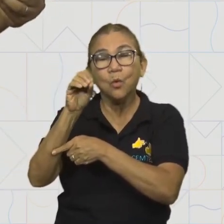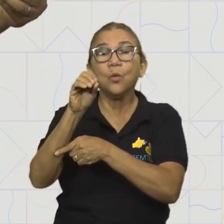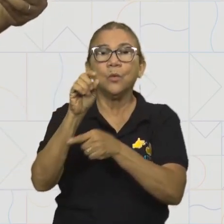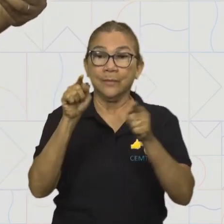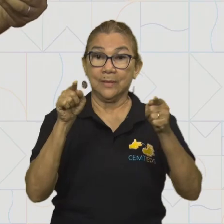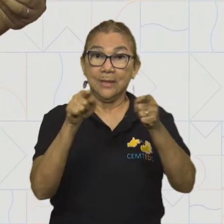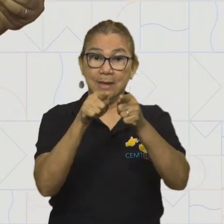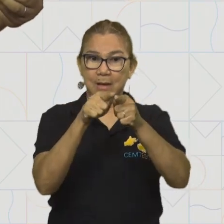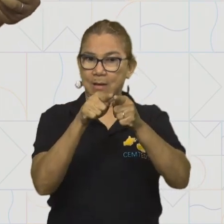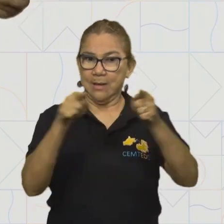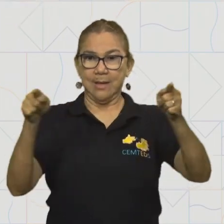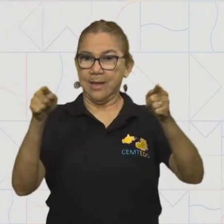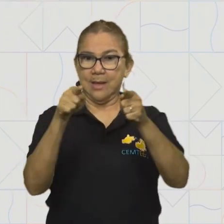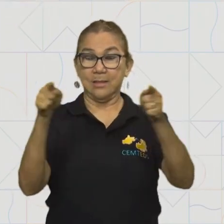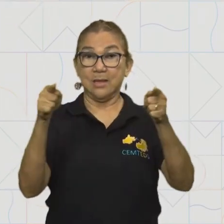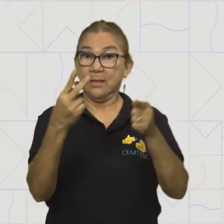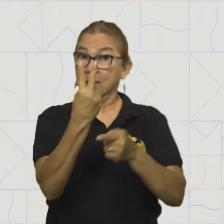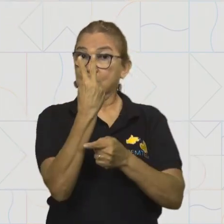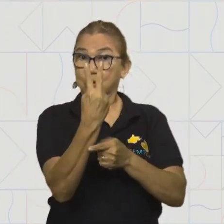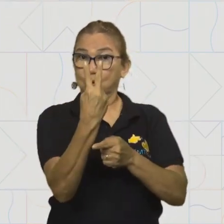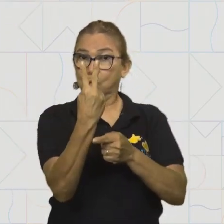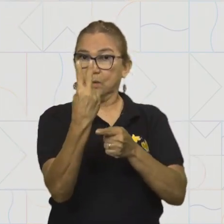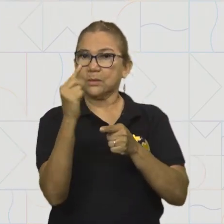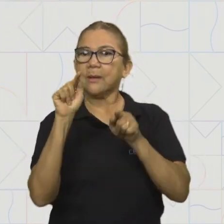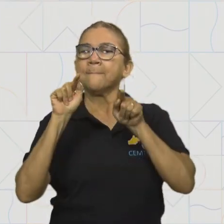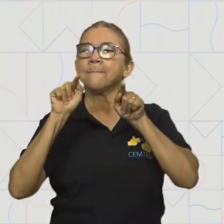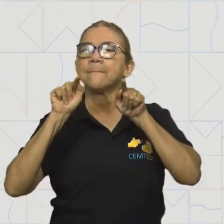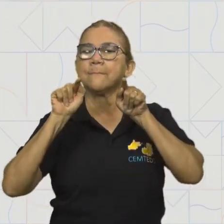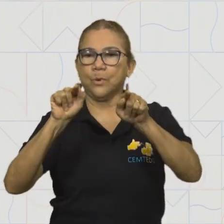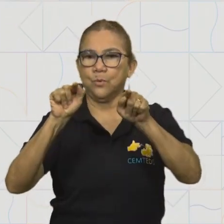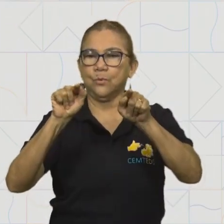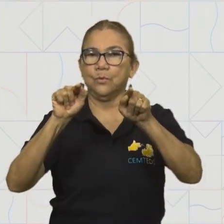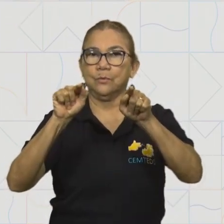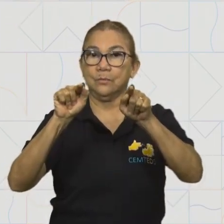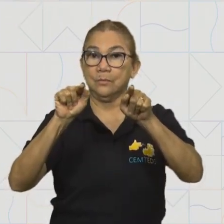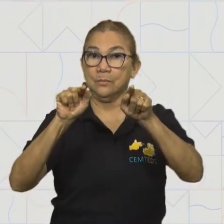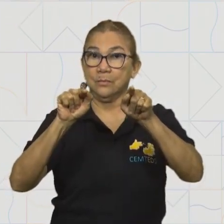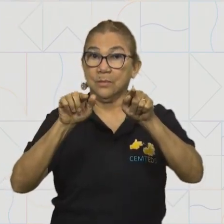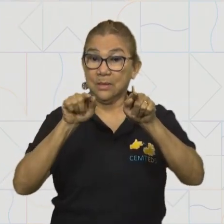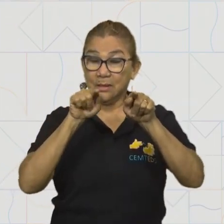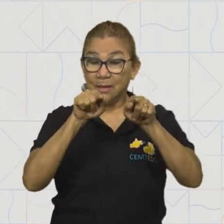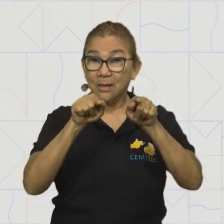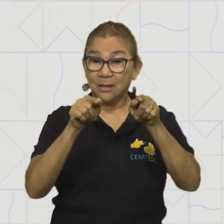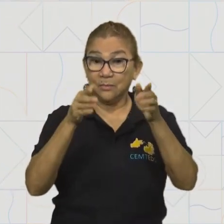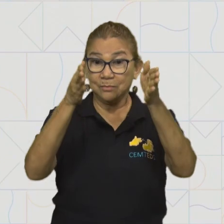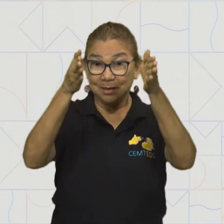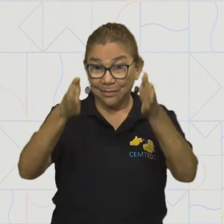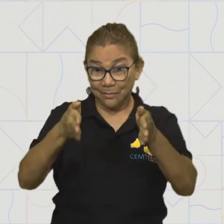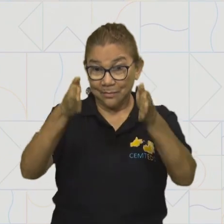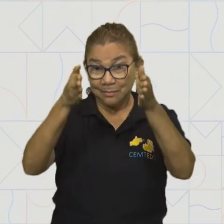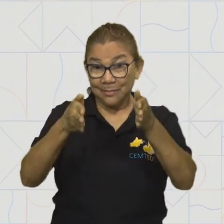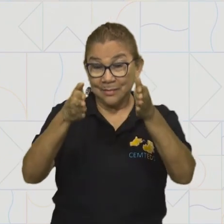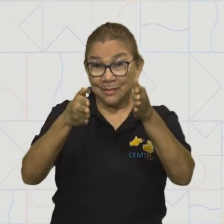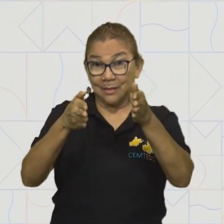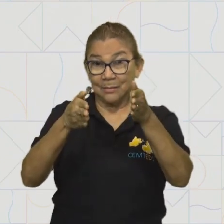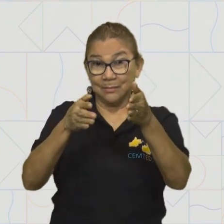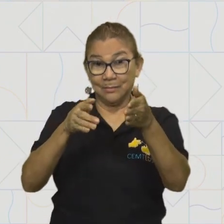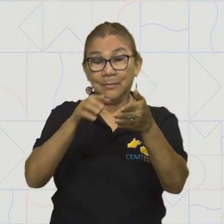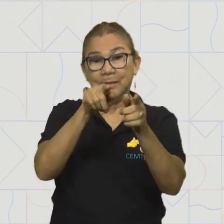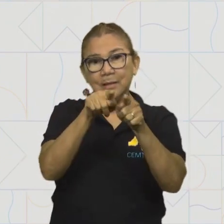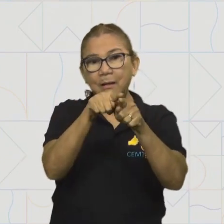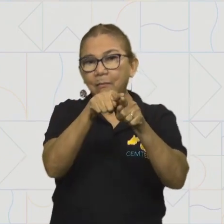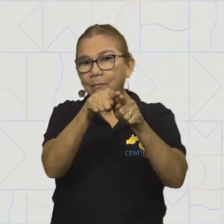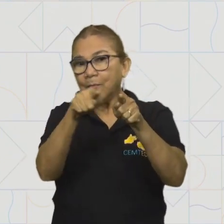onde ela apresenta dois pontos ou mais e elas vão ser definidas, tá bom? Naquele trecho de reta